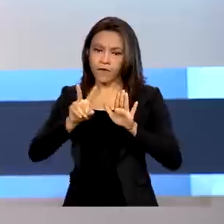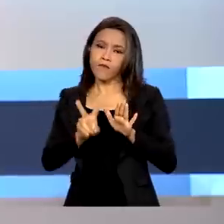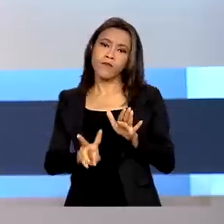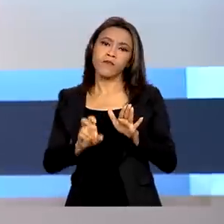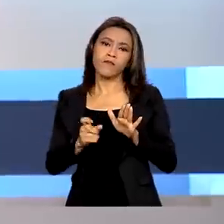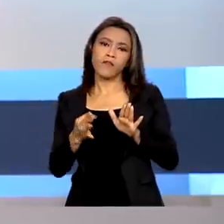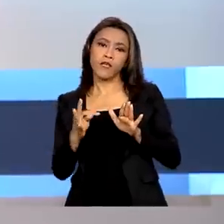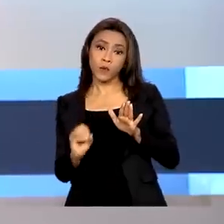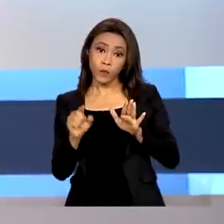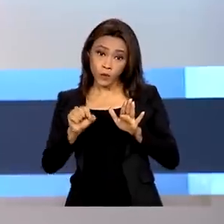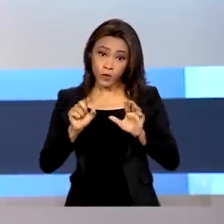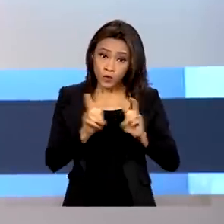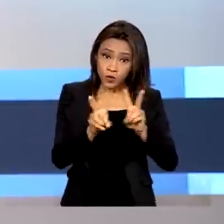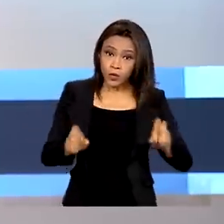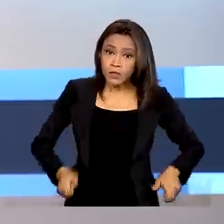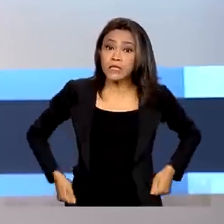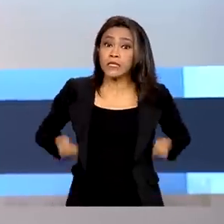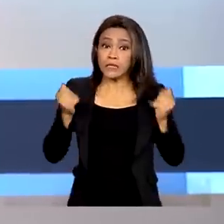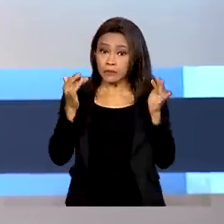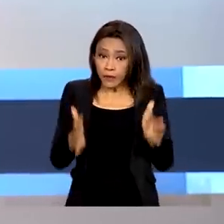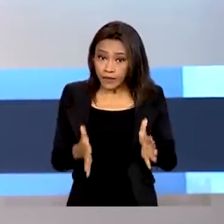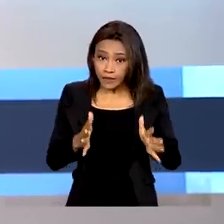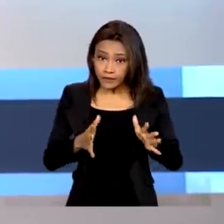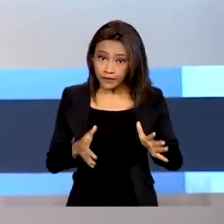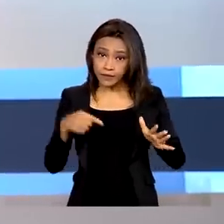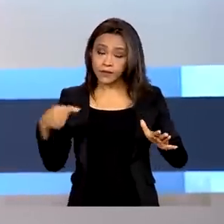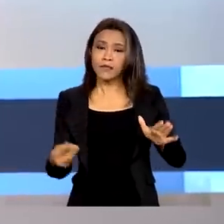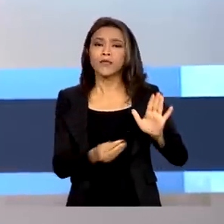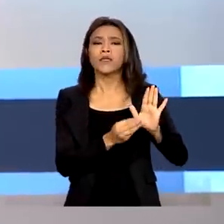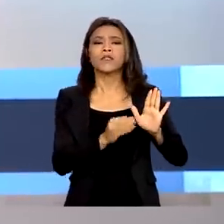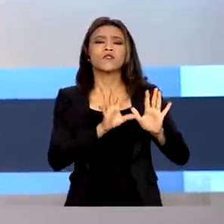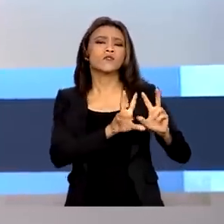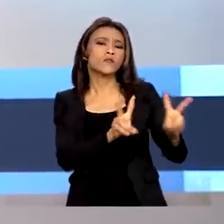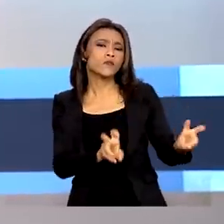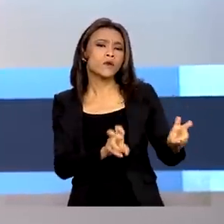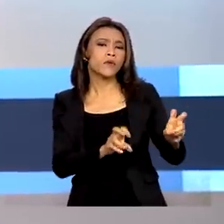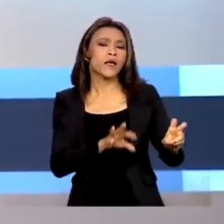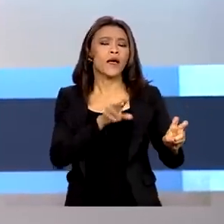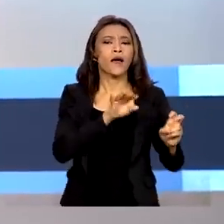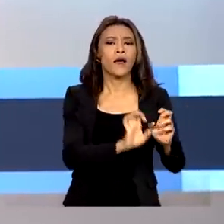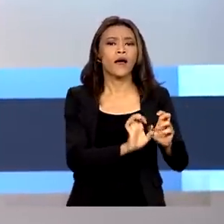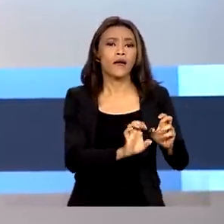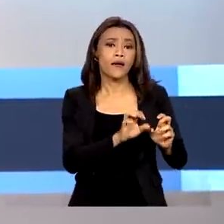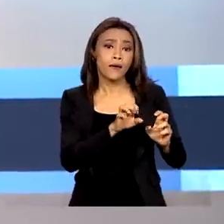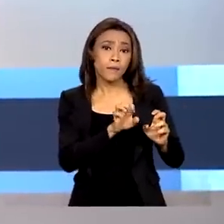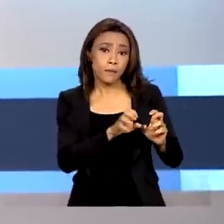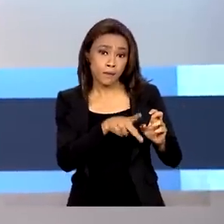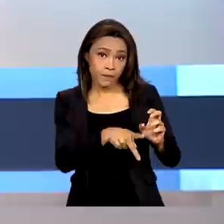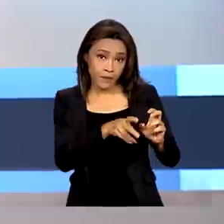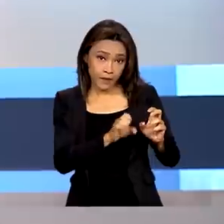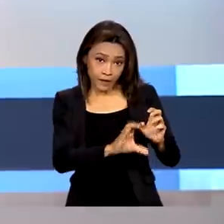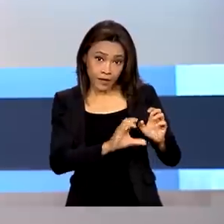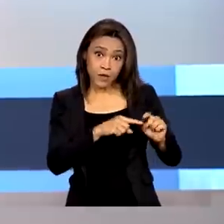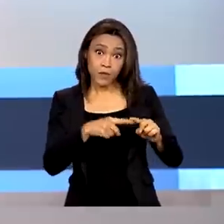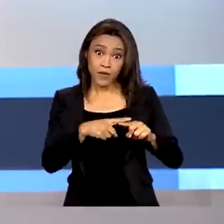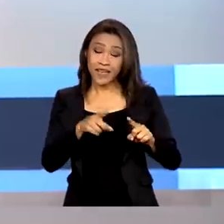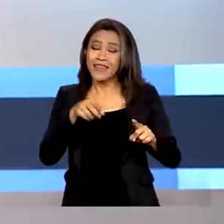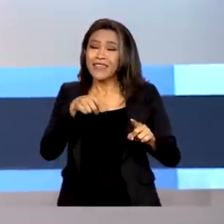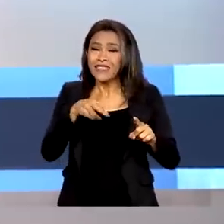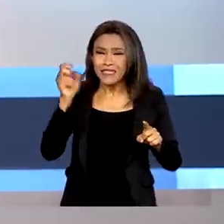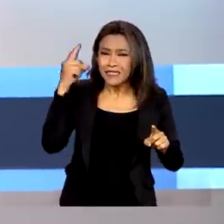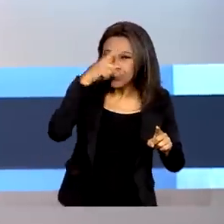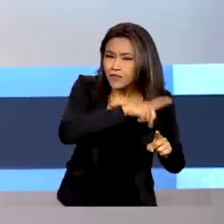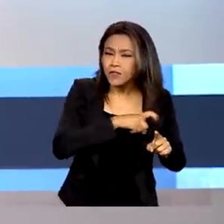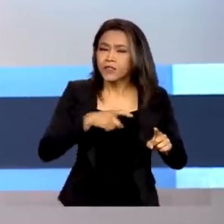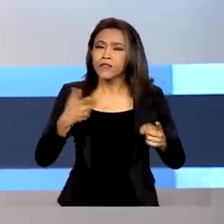para despesas autorizadas pela Emenda Constitucional da Transição, o que, segundo o governo, aumentaria a rigidez e a